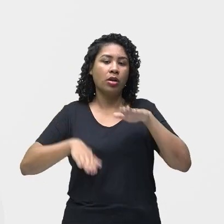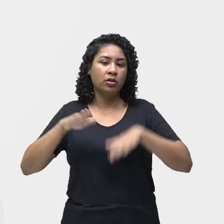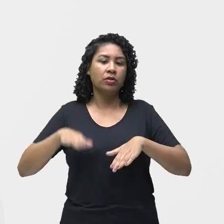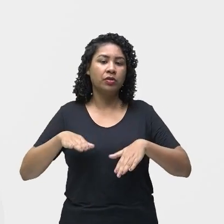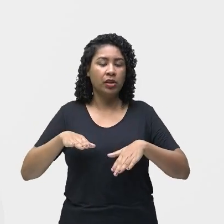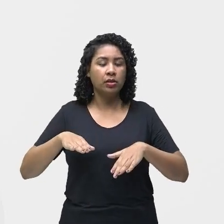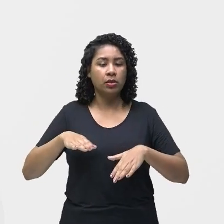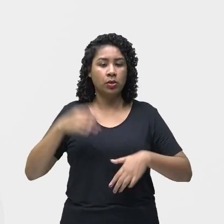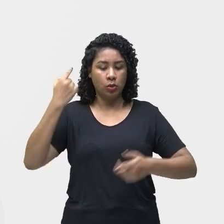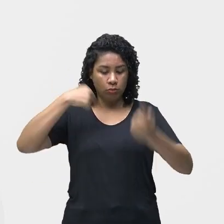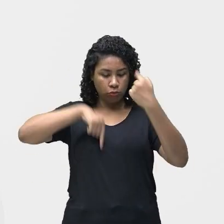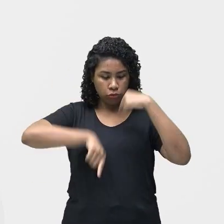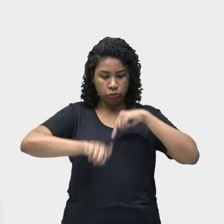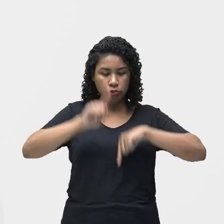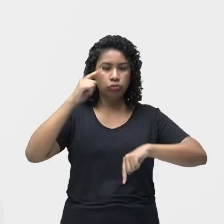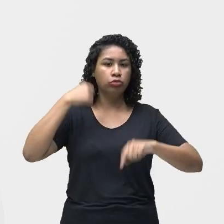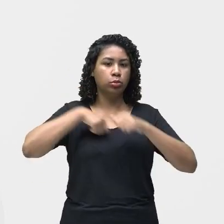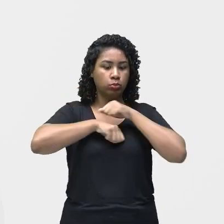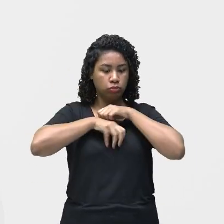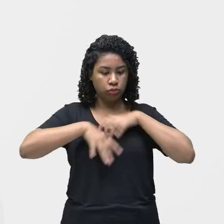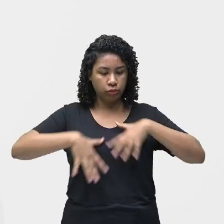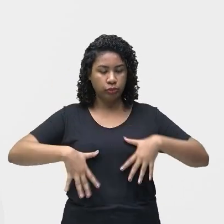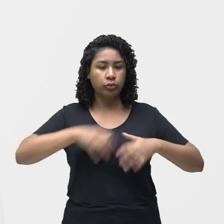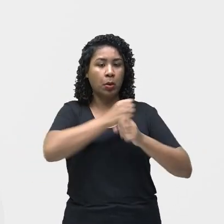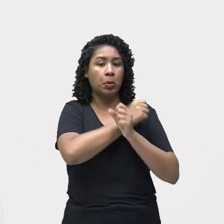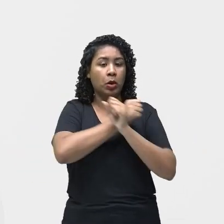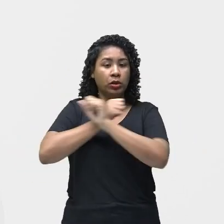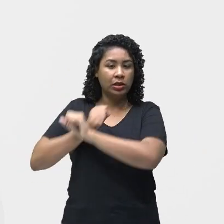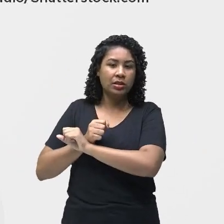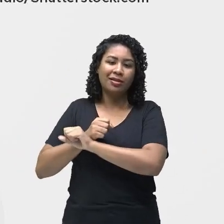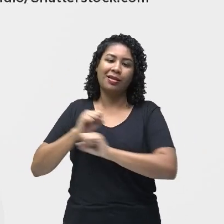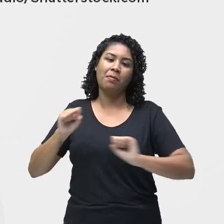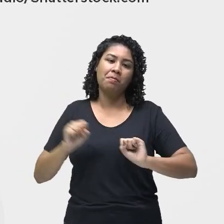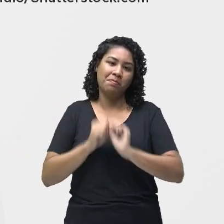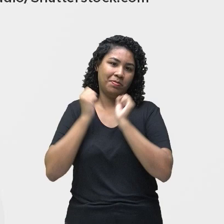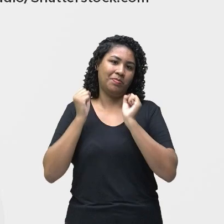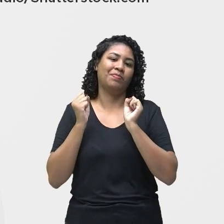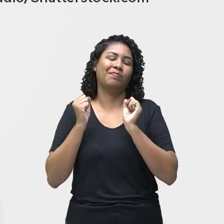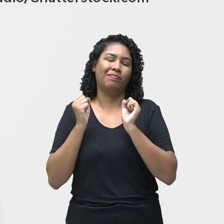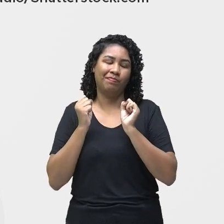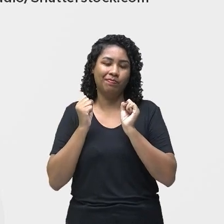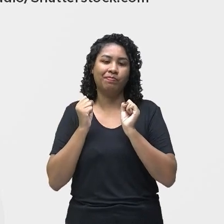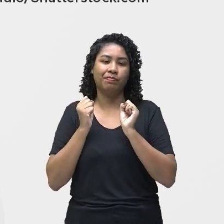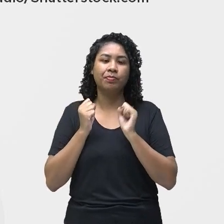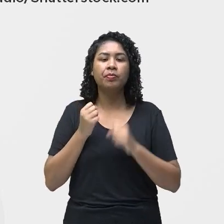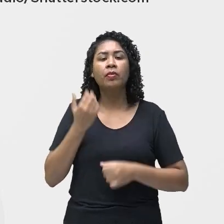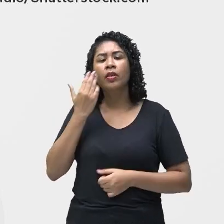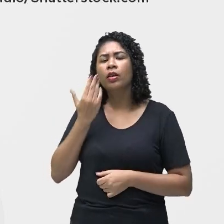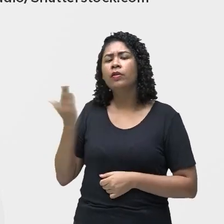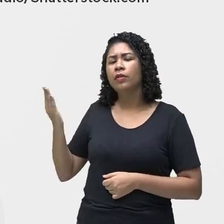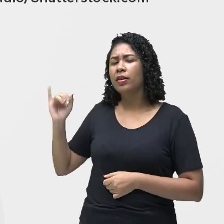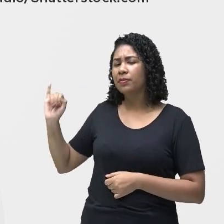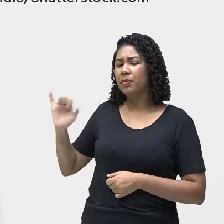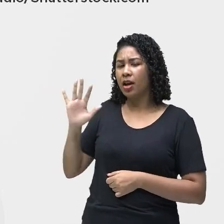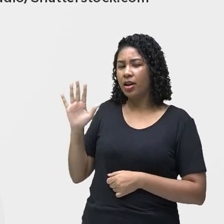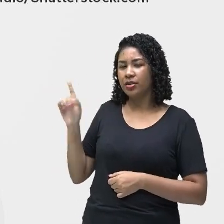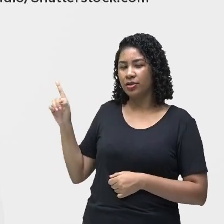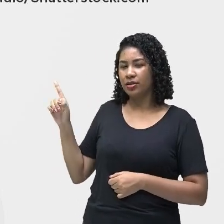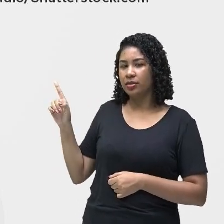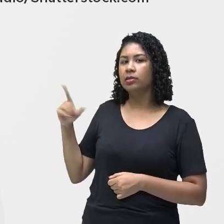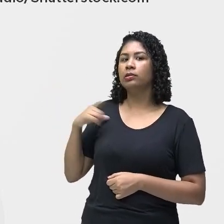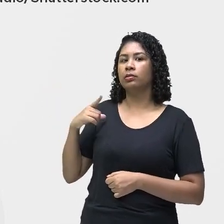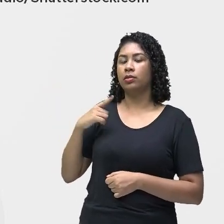sistema imunológico, que é o nosso sistema de defesa. Então, observem-se a imagem, as meninges,